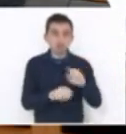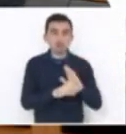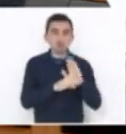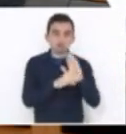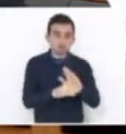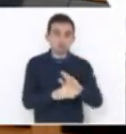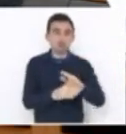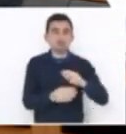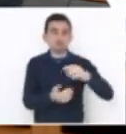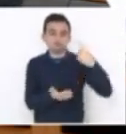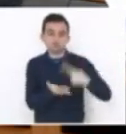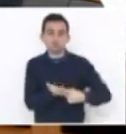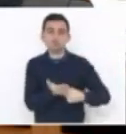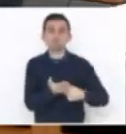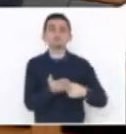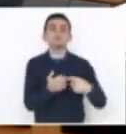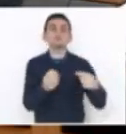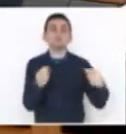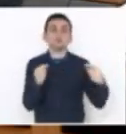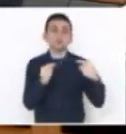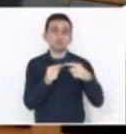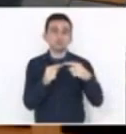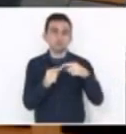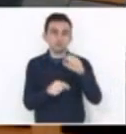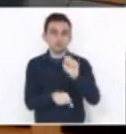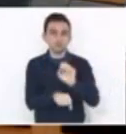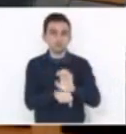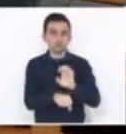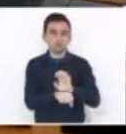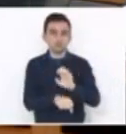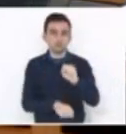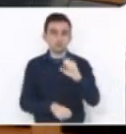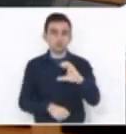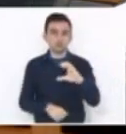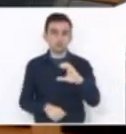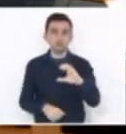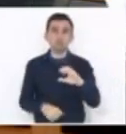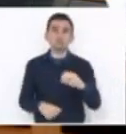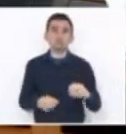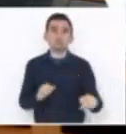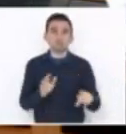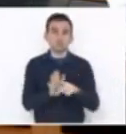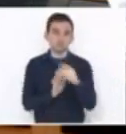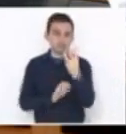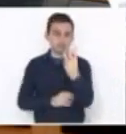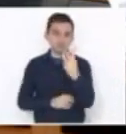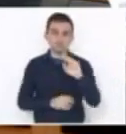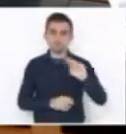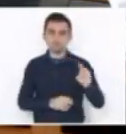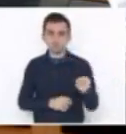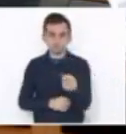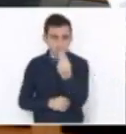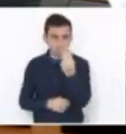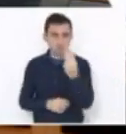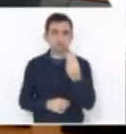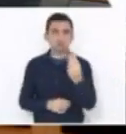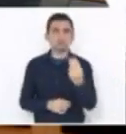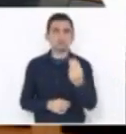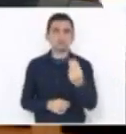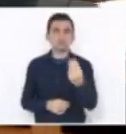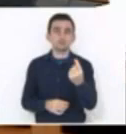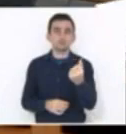Santa Catarina, que compõe aí 3 bilhões de investimentos só em infraestrutura,